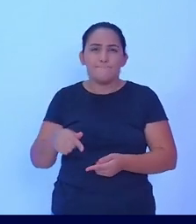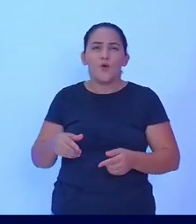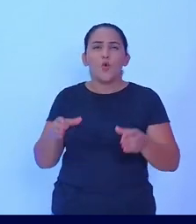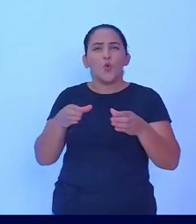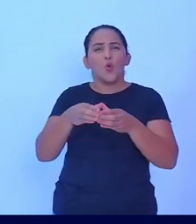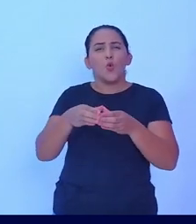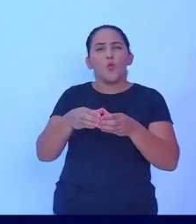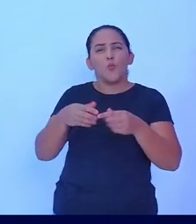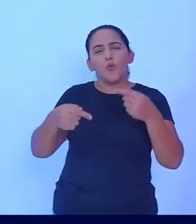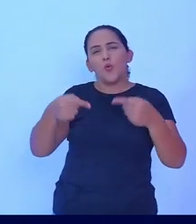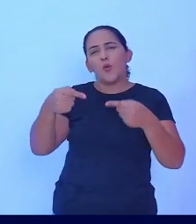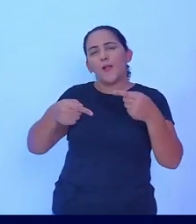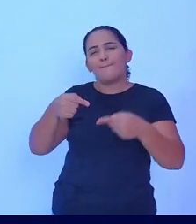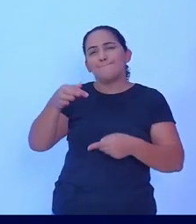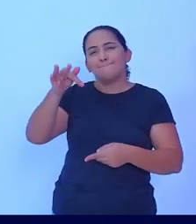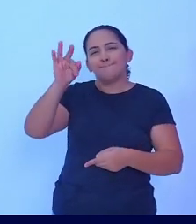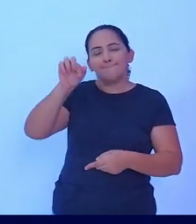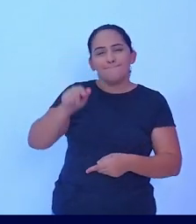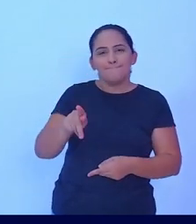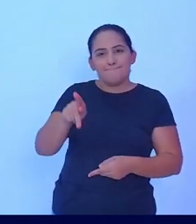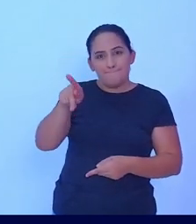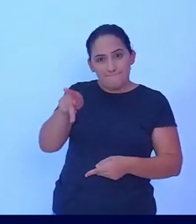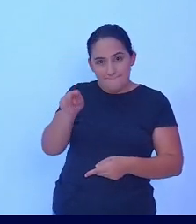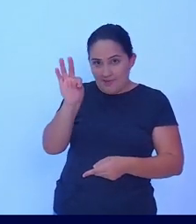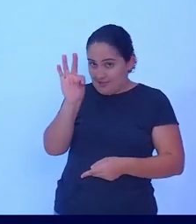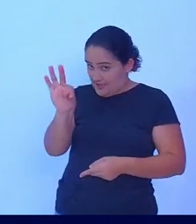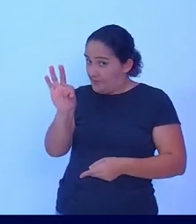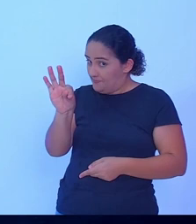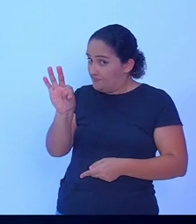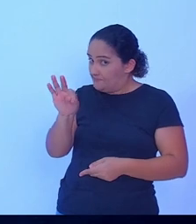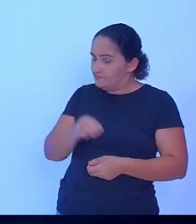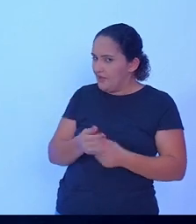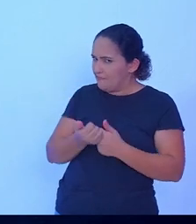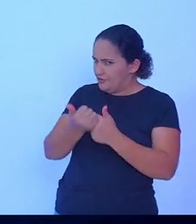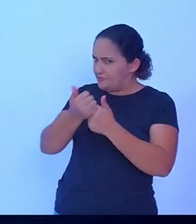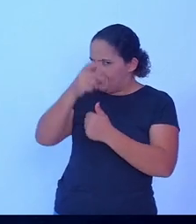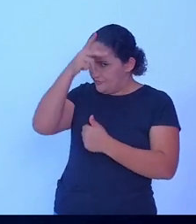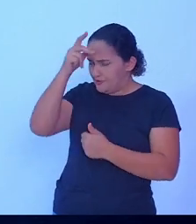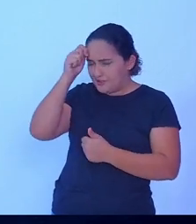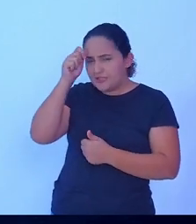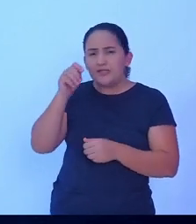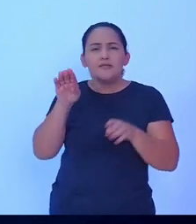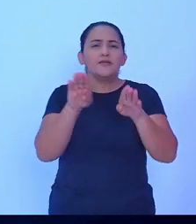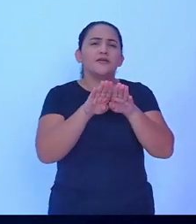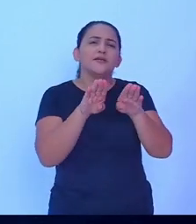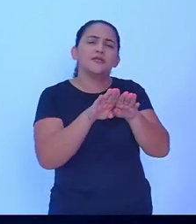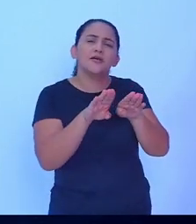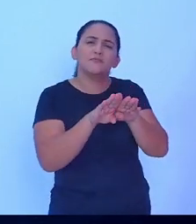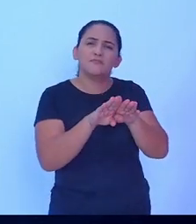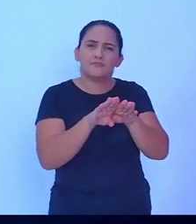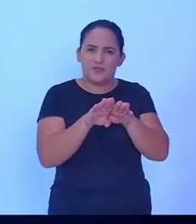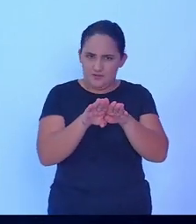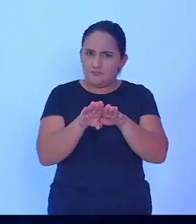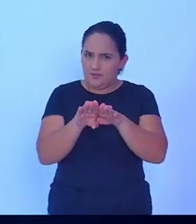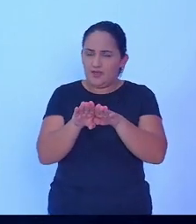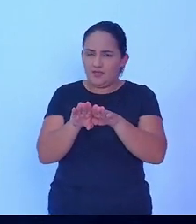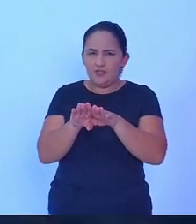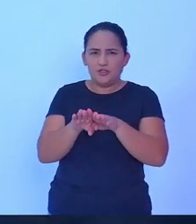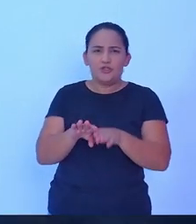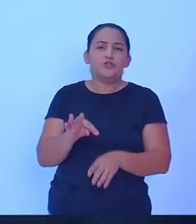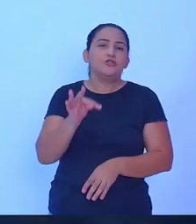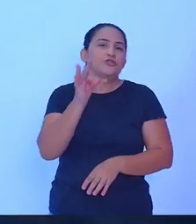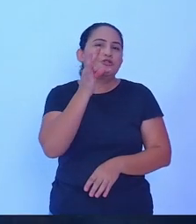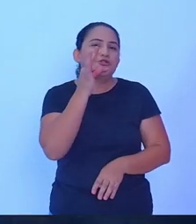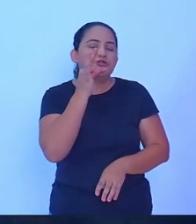candidato a vice-prefeito. E também o Tiago Moreira, que é do PL, que representa o PL, na verdade,